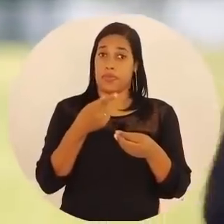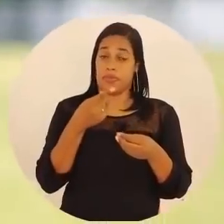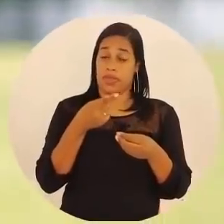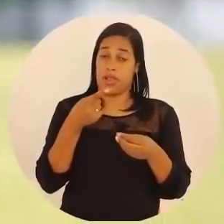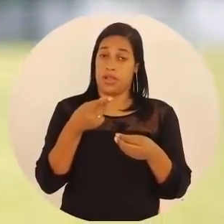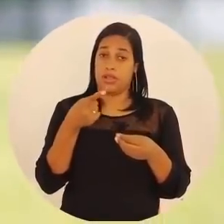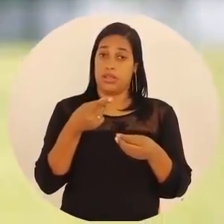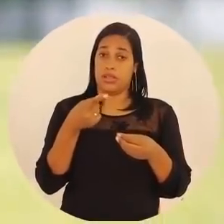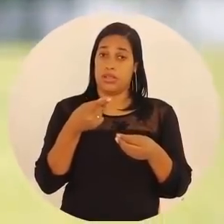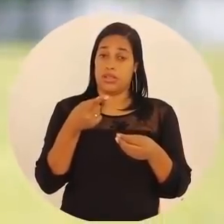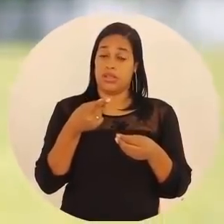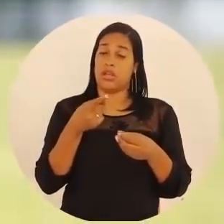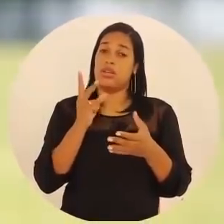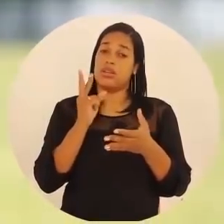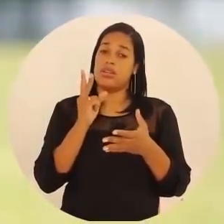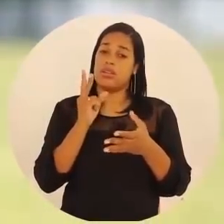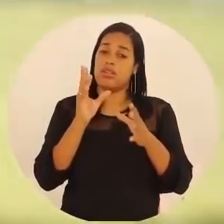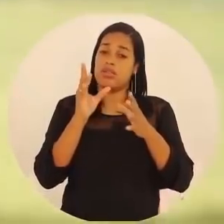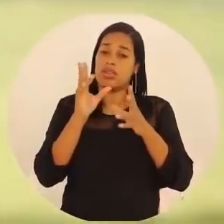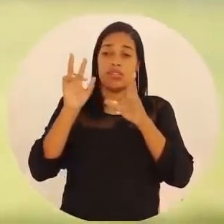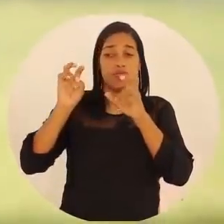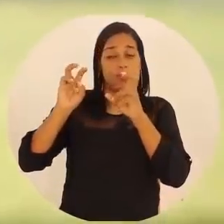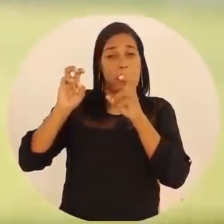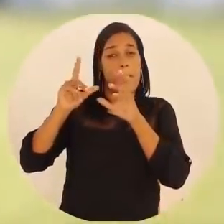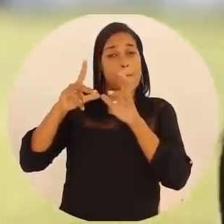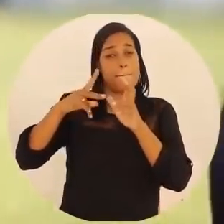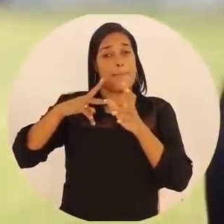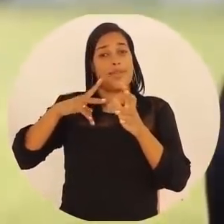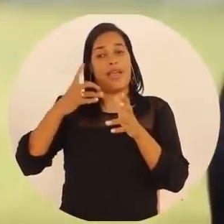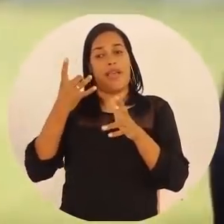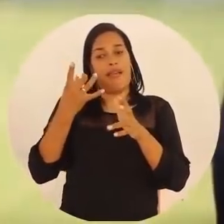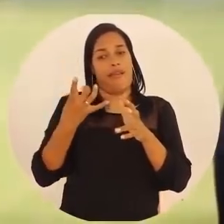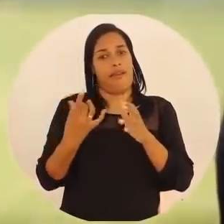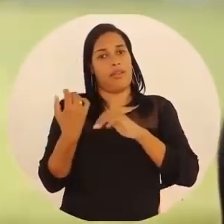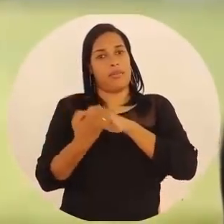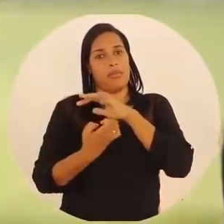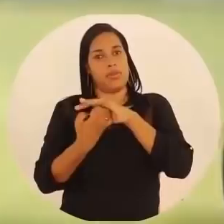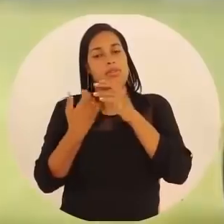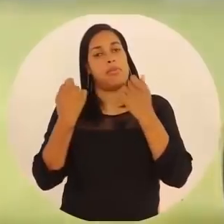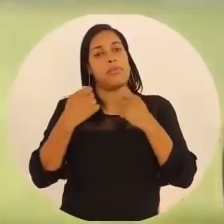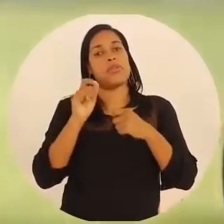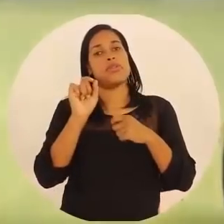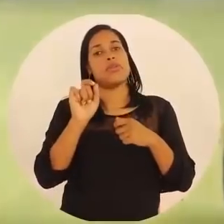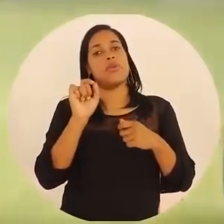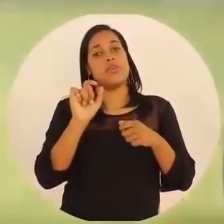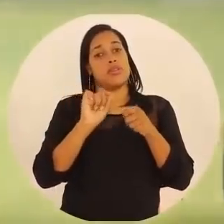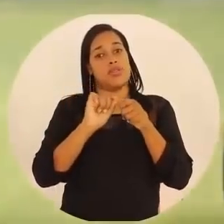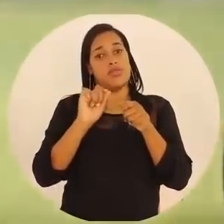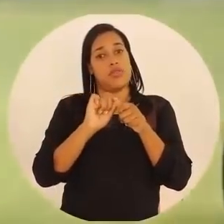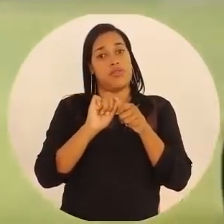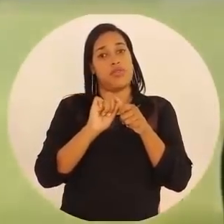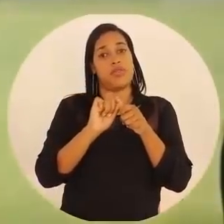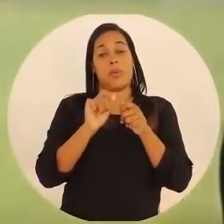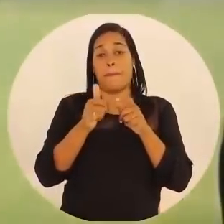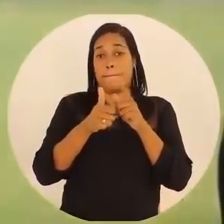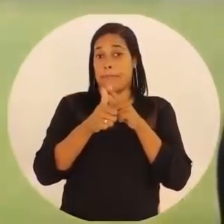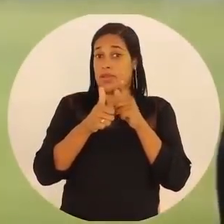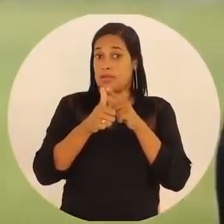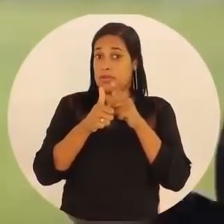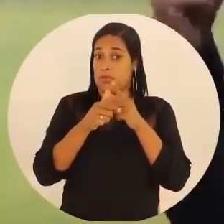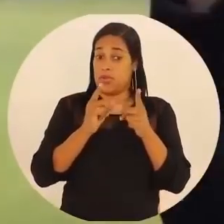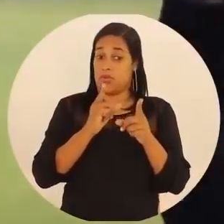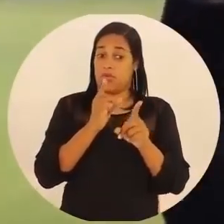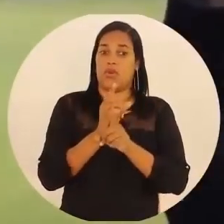questão é muito peculiar a cada empresa. Então, é necessário, nesse caso, que seja feito um diagnóstico